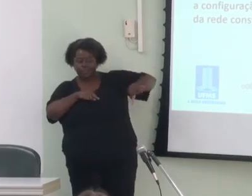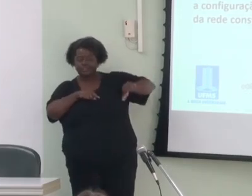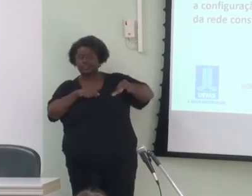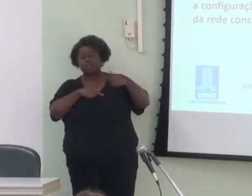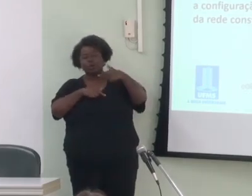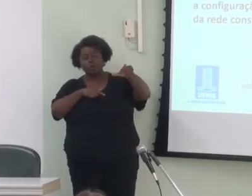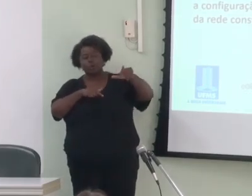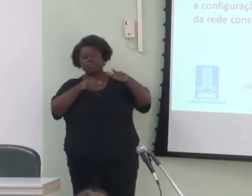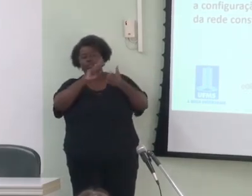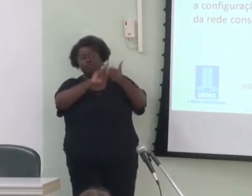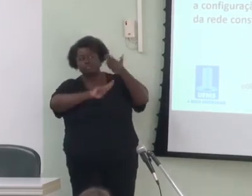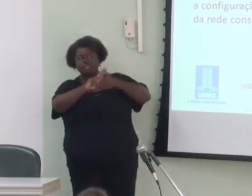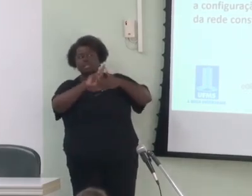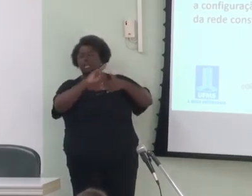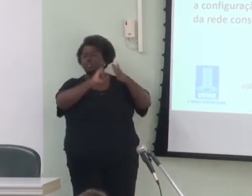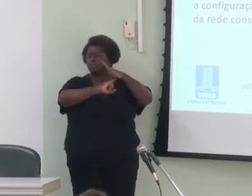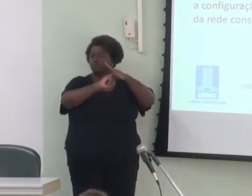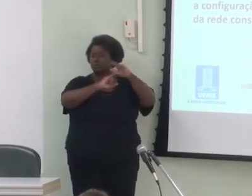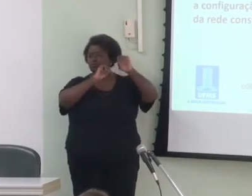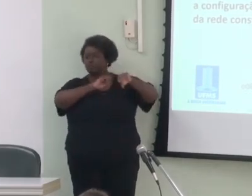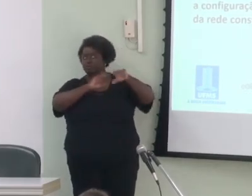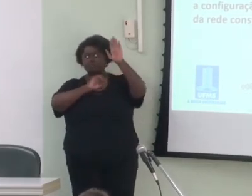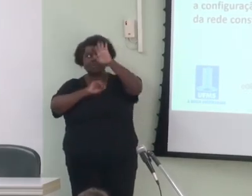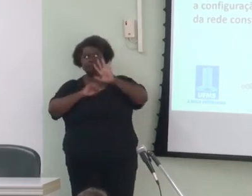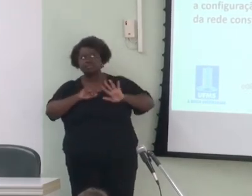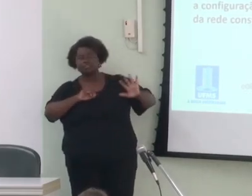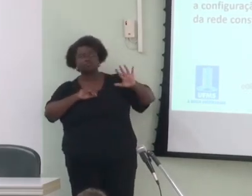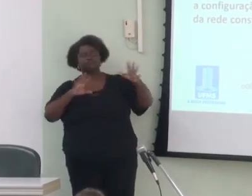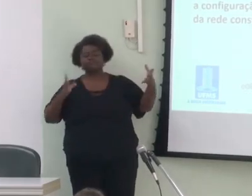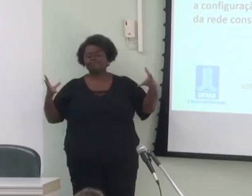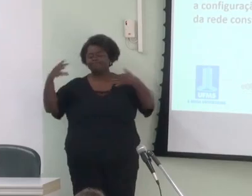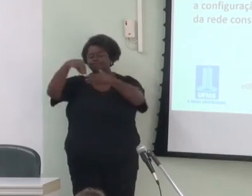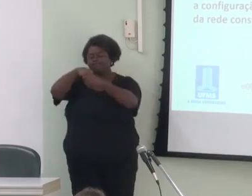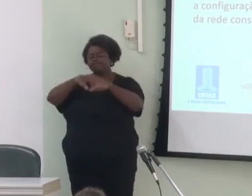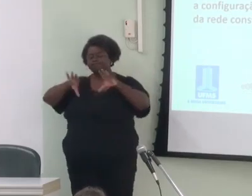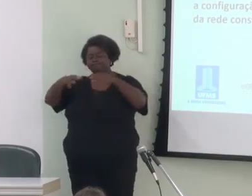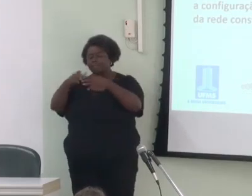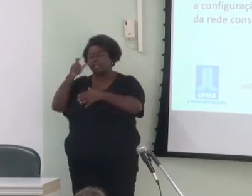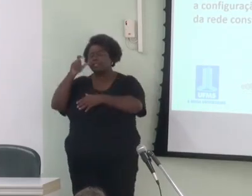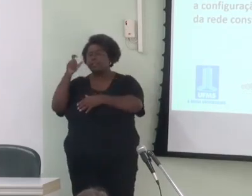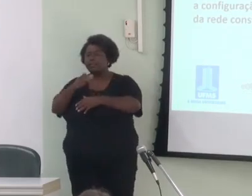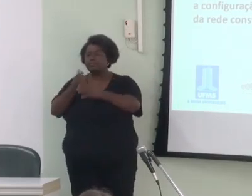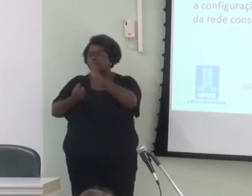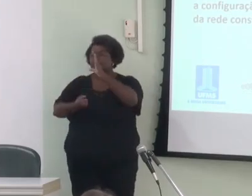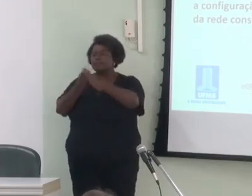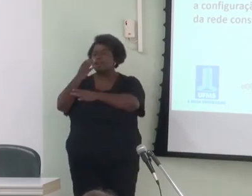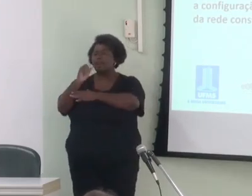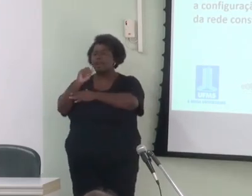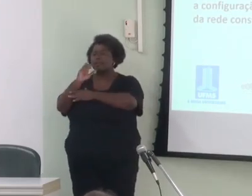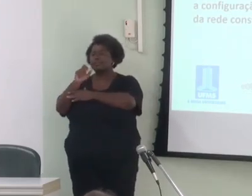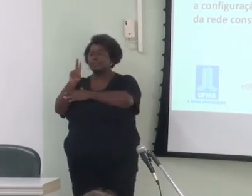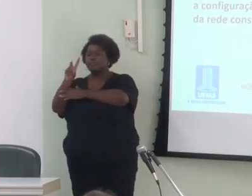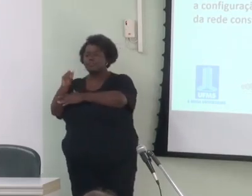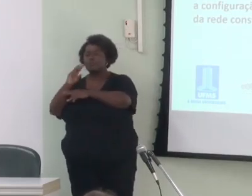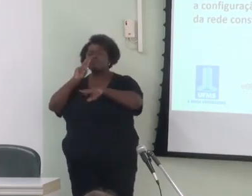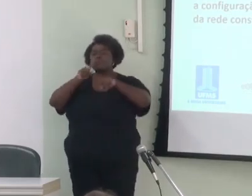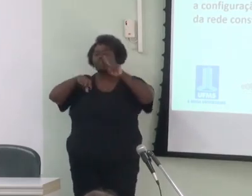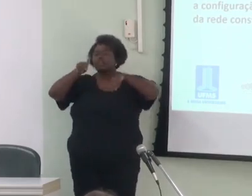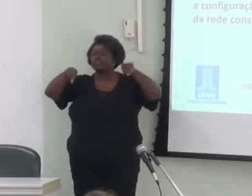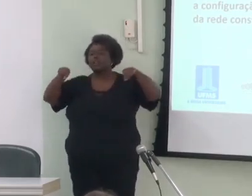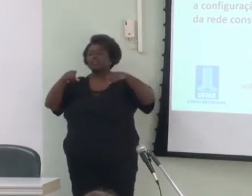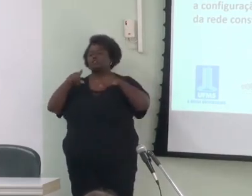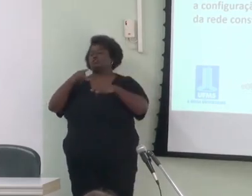ensino e pesquisa brasileiras reunidos pelo interesse em construir um acervo da variedade sul-mato-grossense do português